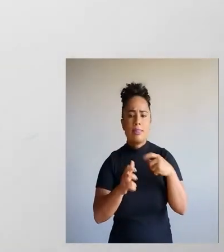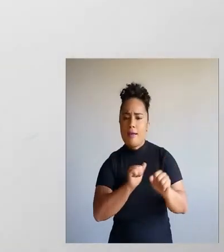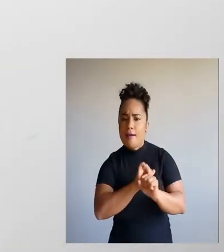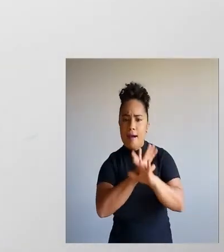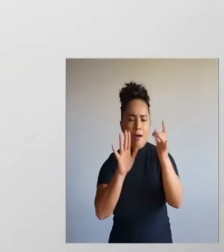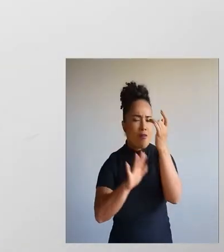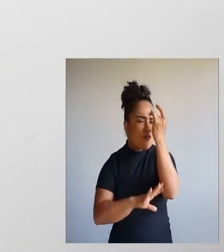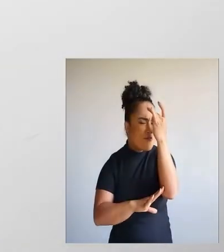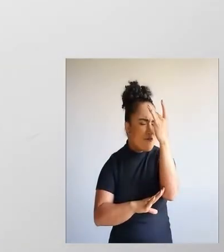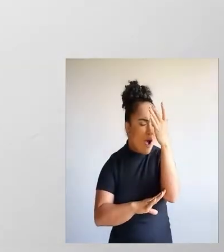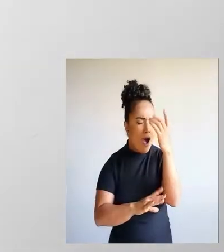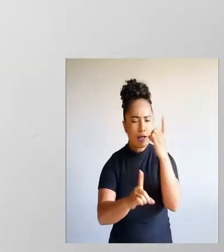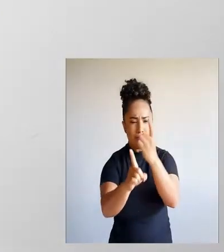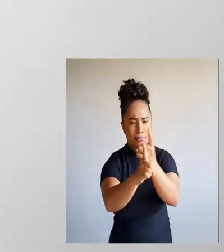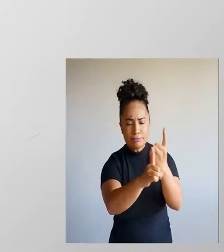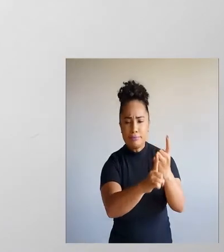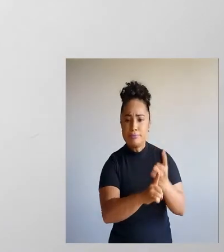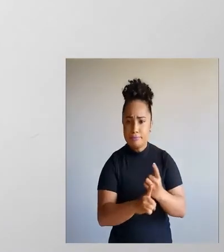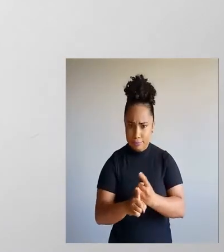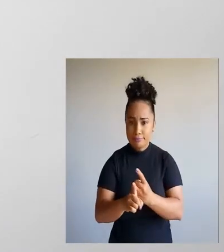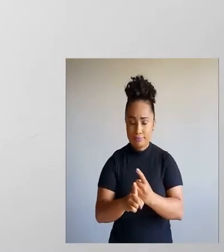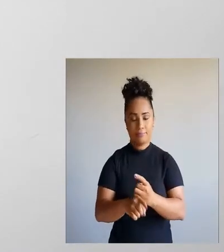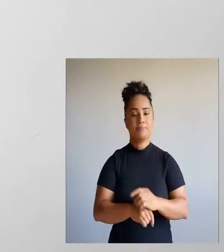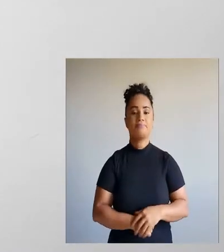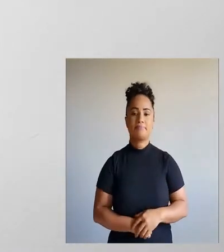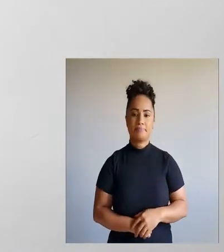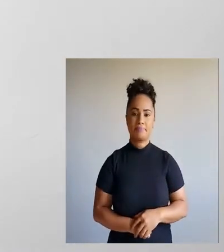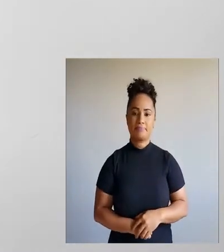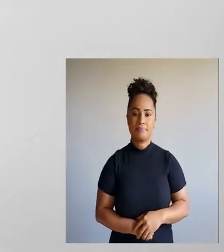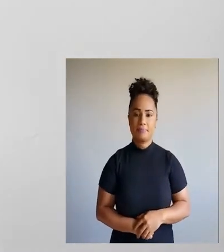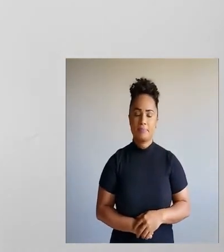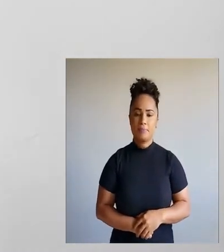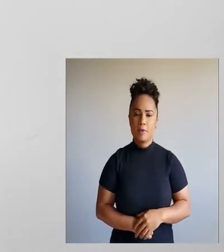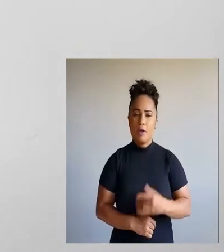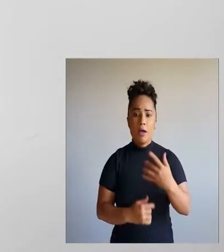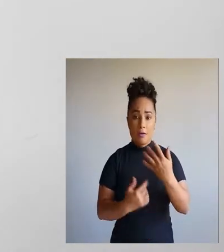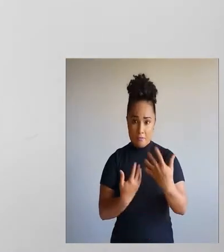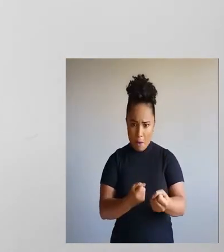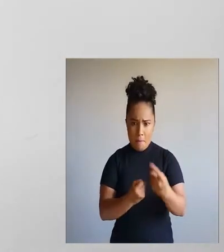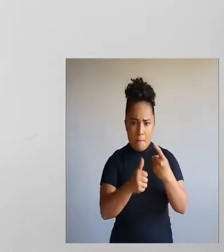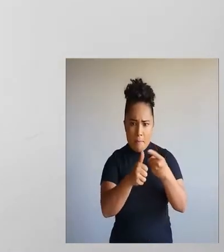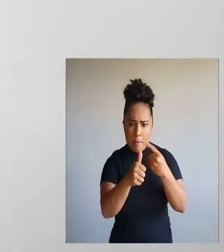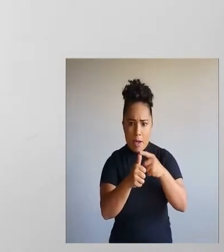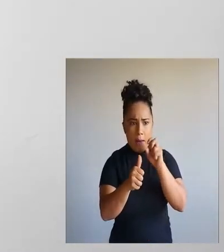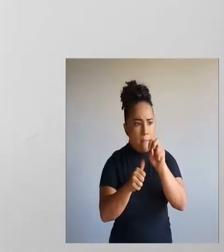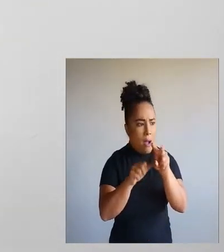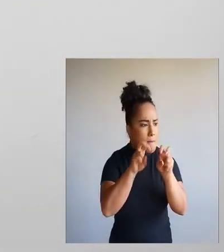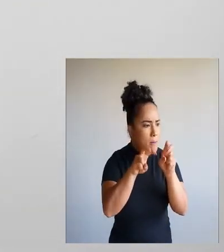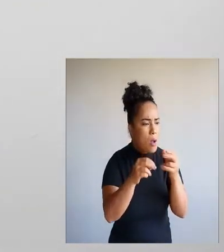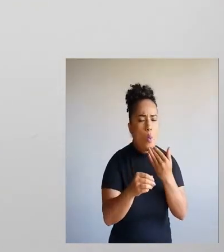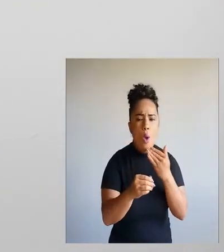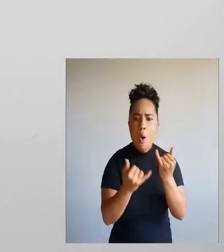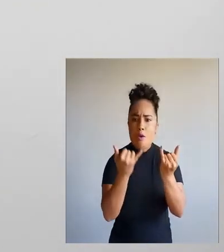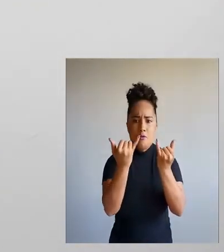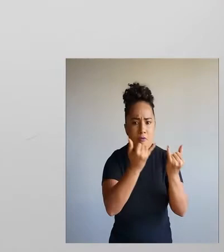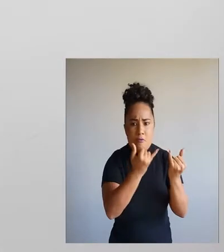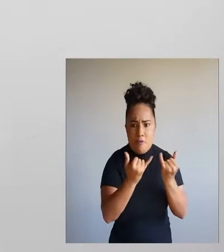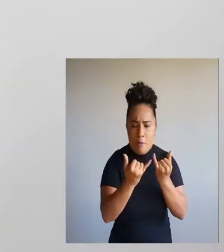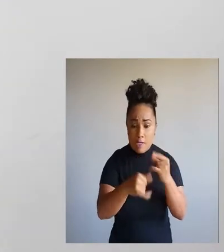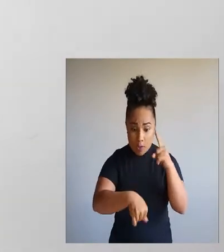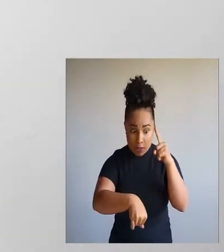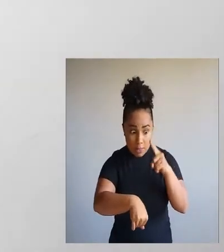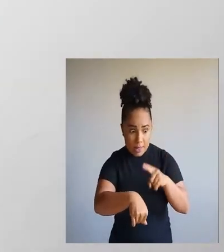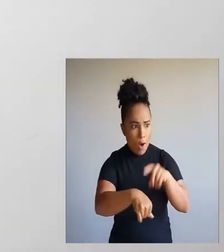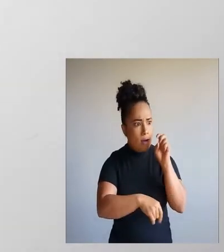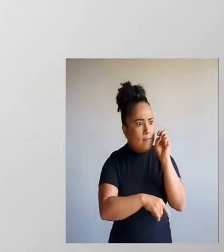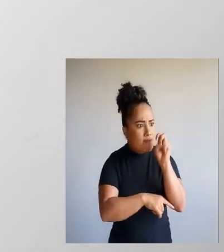superfície do texto. Então, vamos lá. Vamos tentar identificar quais são essas informações